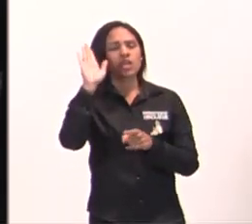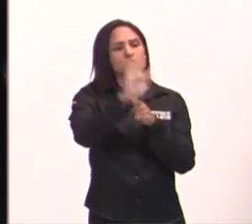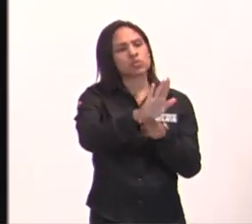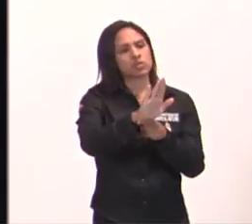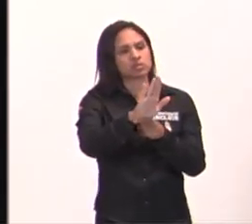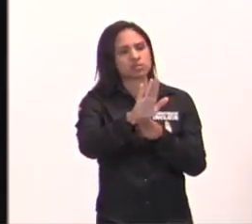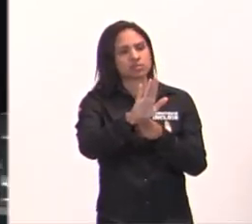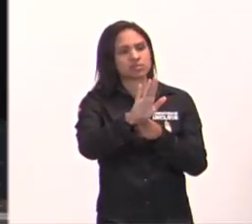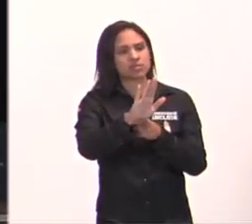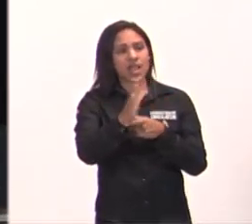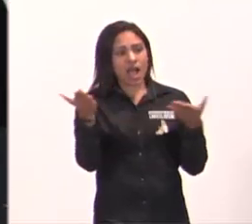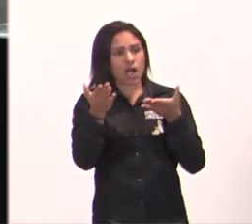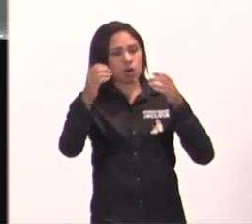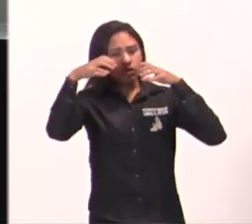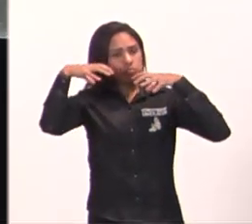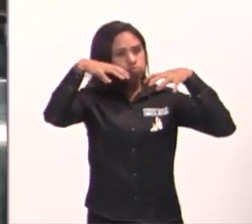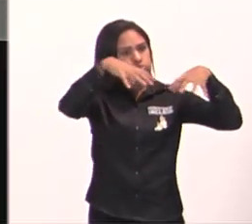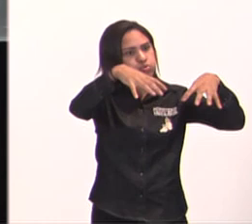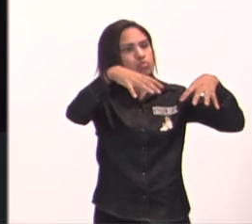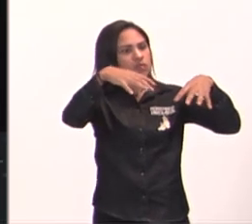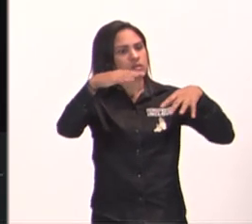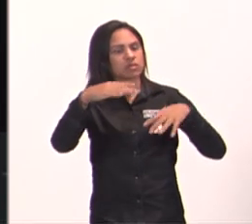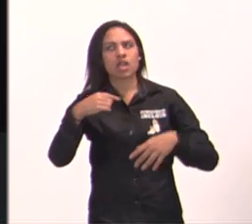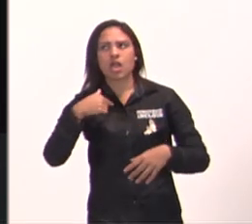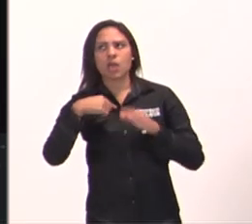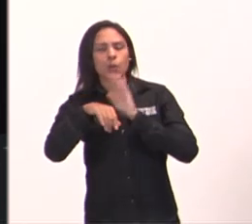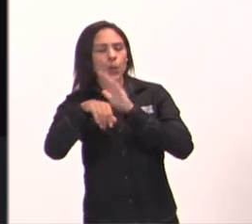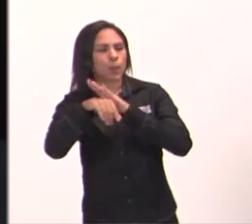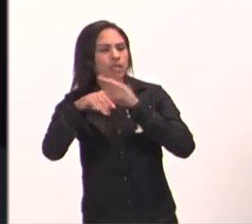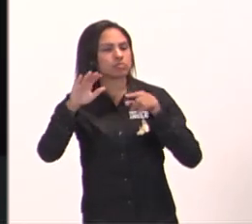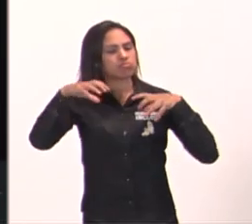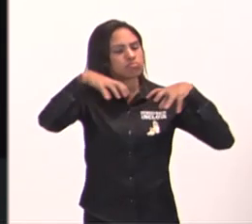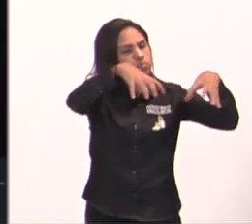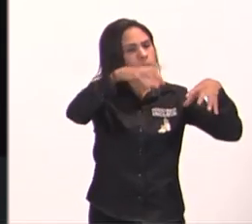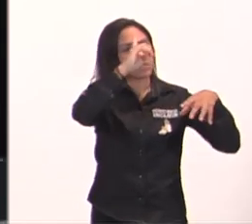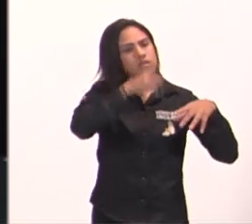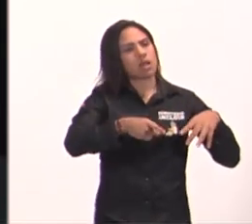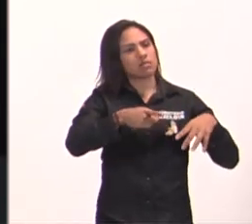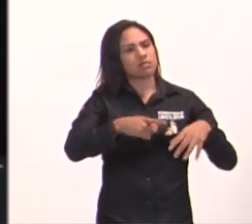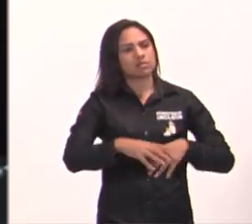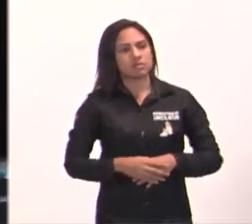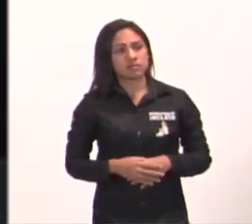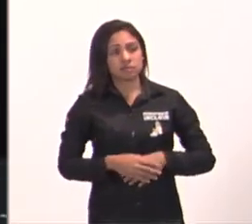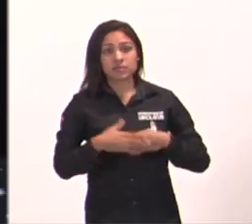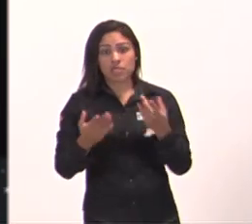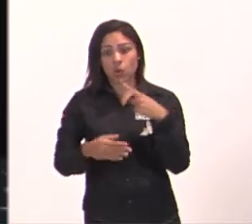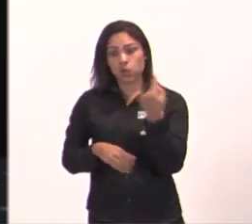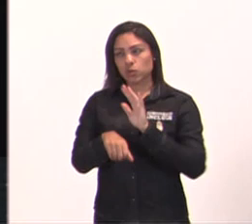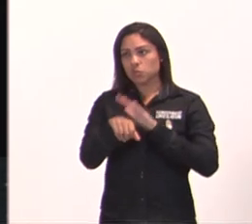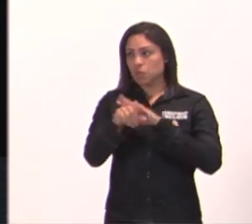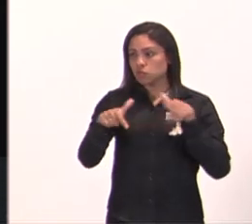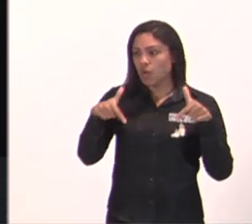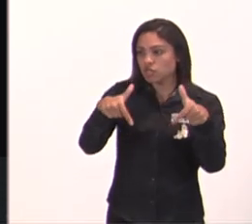a chuva é humano, você faz a tua parte? faz direitinho, faz o buraco, bota a semente, bota o adubo, cobre,